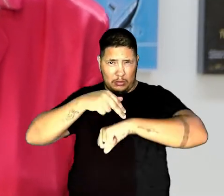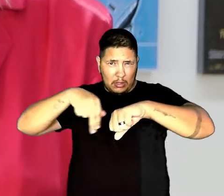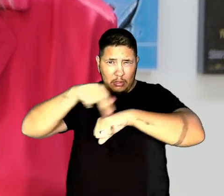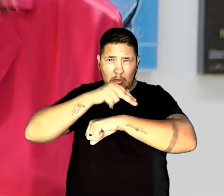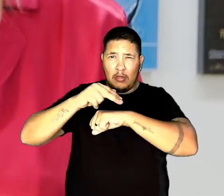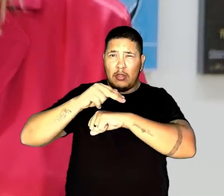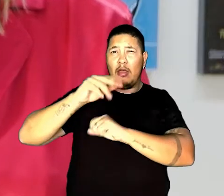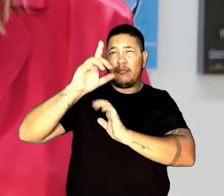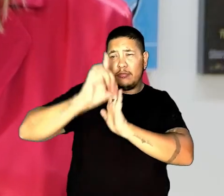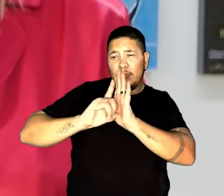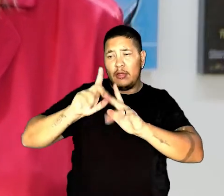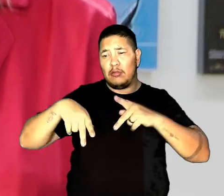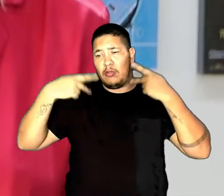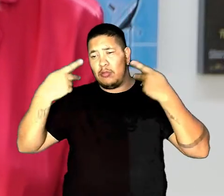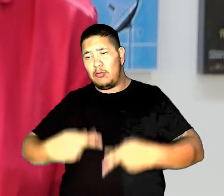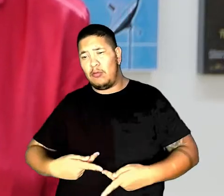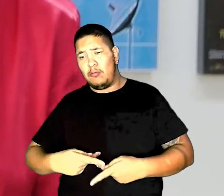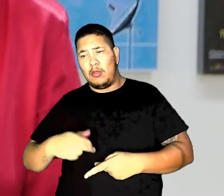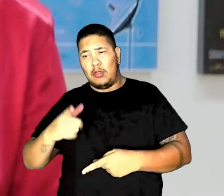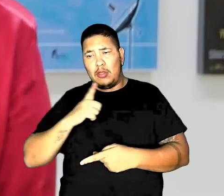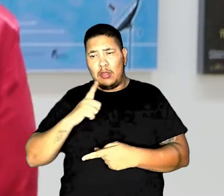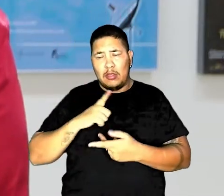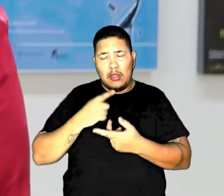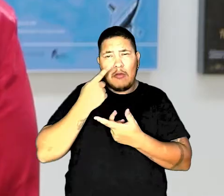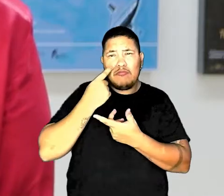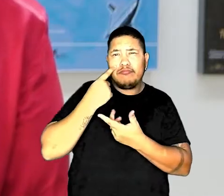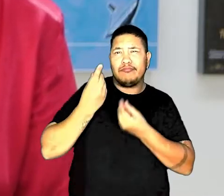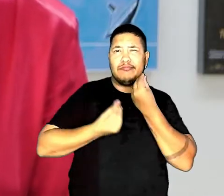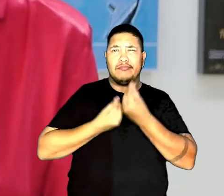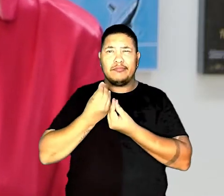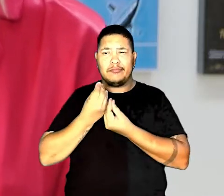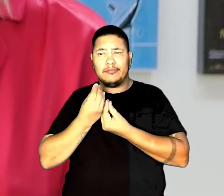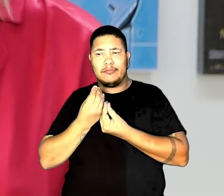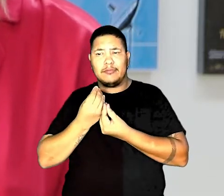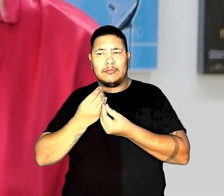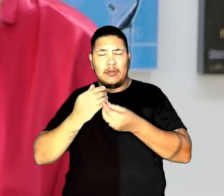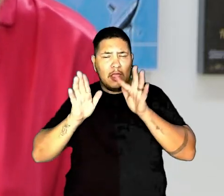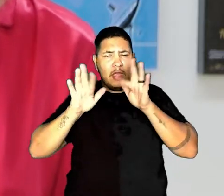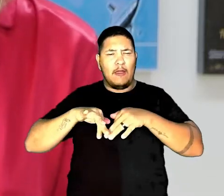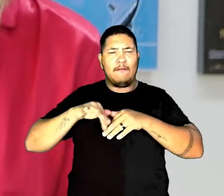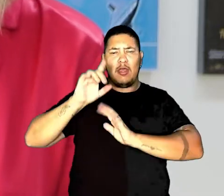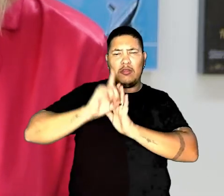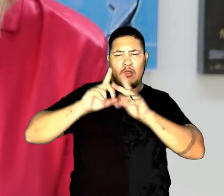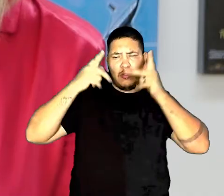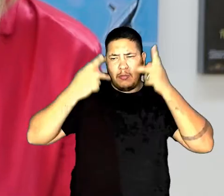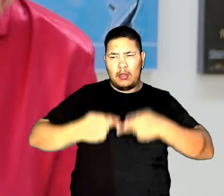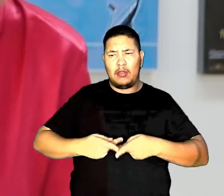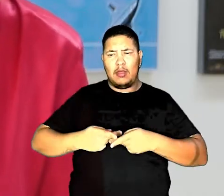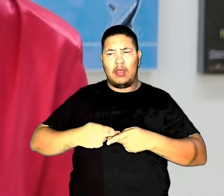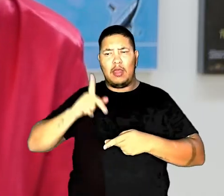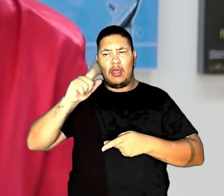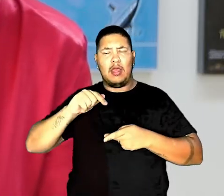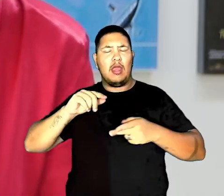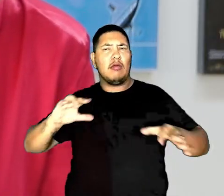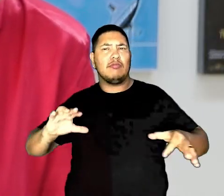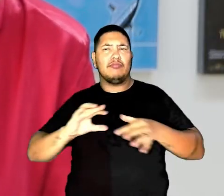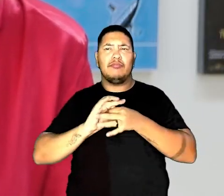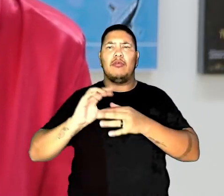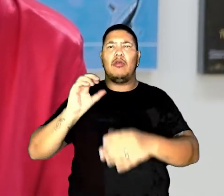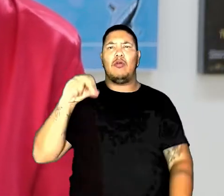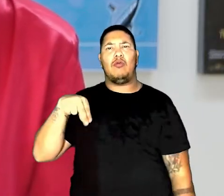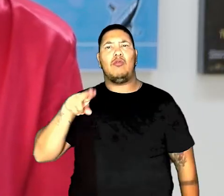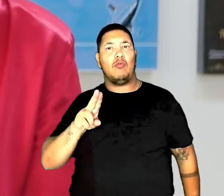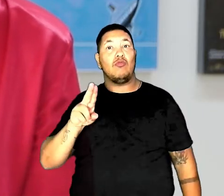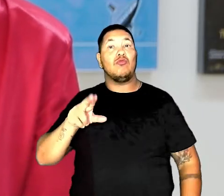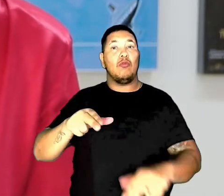nacional de direitos humanos acreditada ante a Assembleia Global de Instituições Nacionales de Direitos Humanos na ONU.